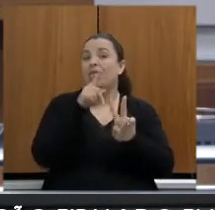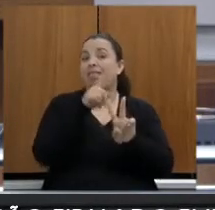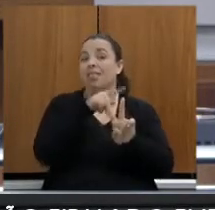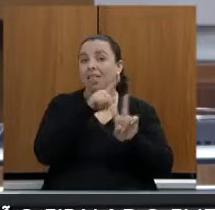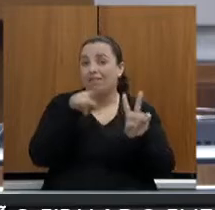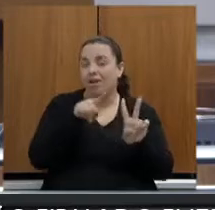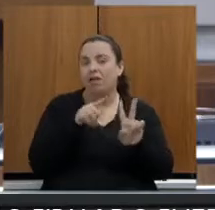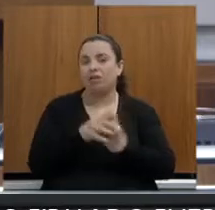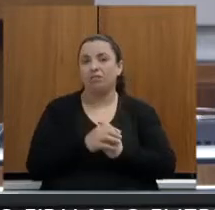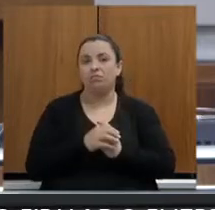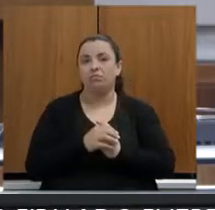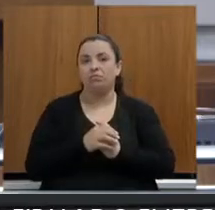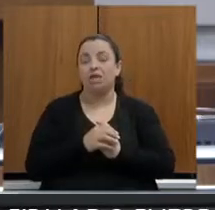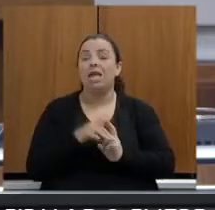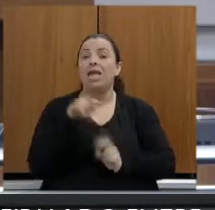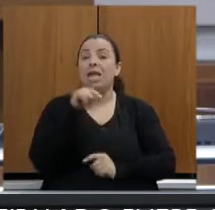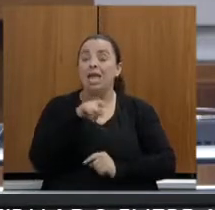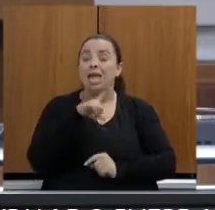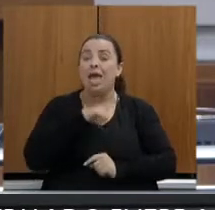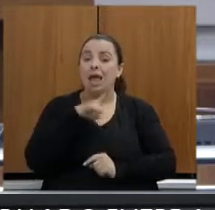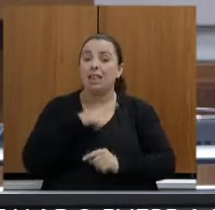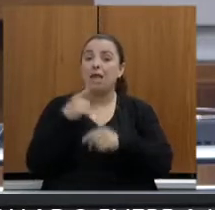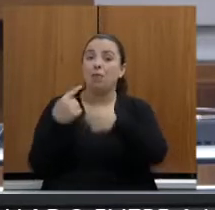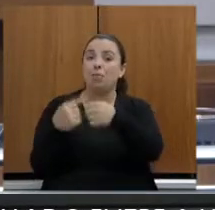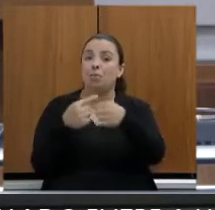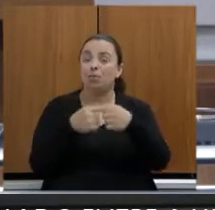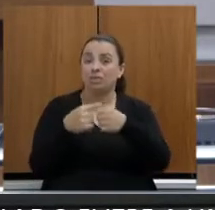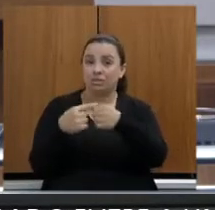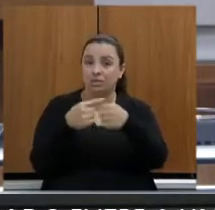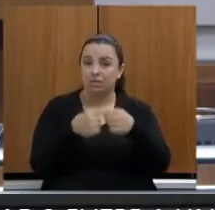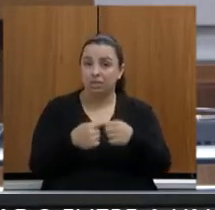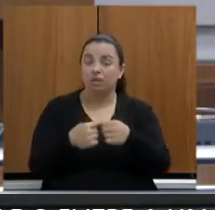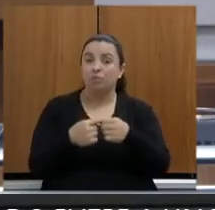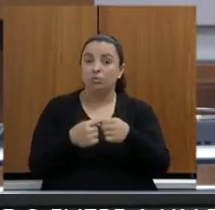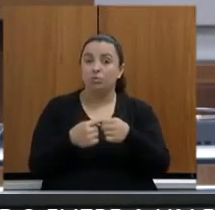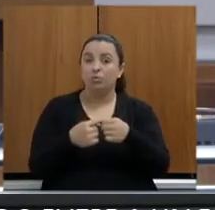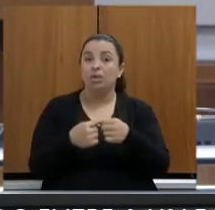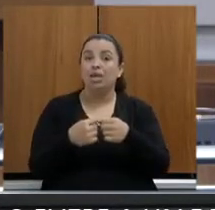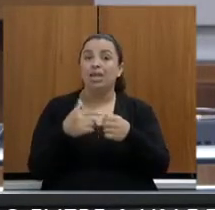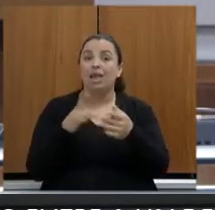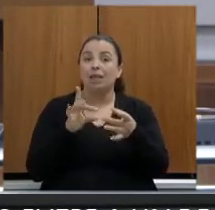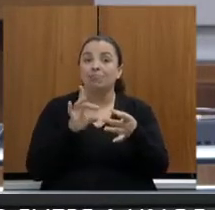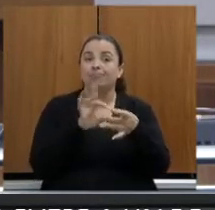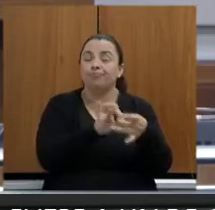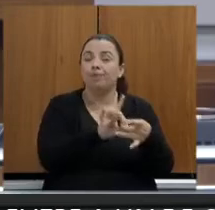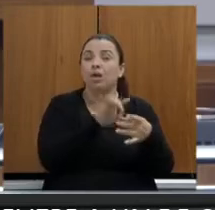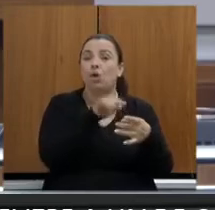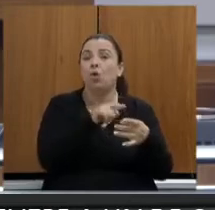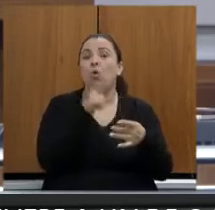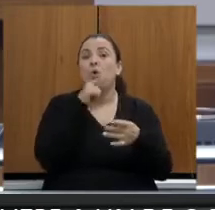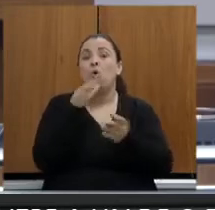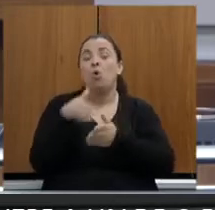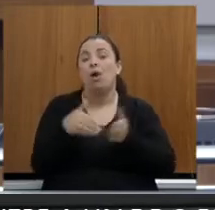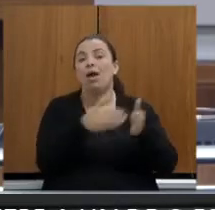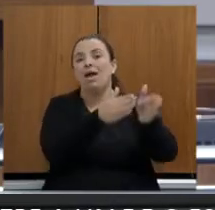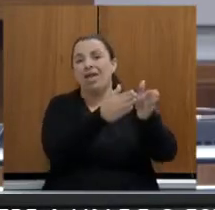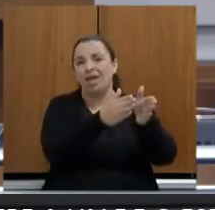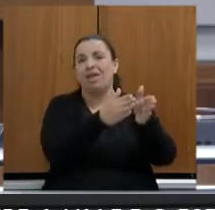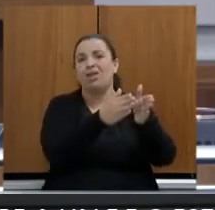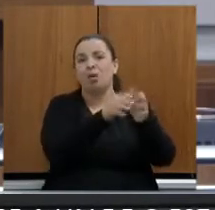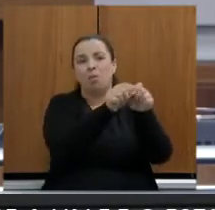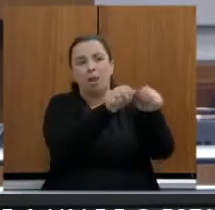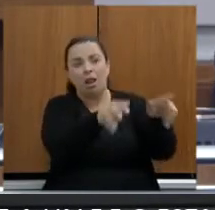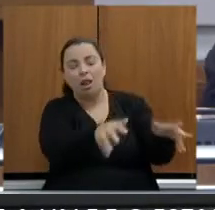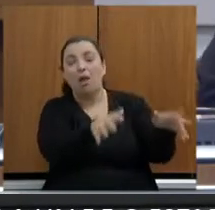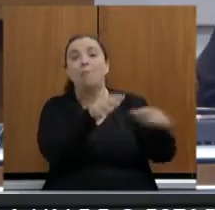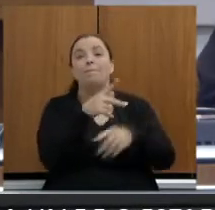municípios que constam da bacia do Paraupeba atingidos diretamente. Mas é uma reparação. É uma